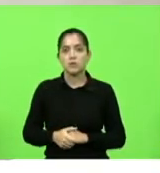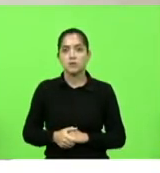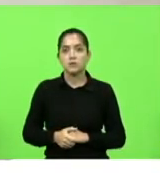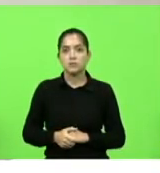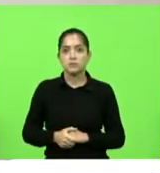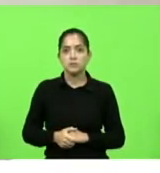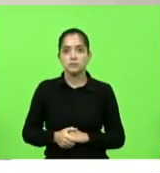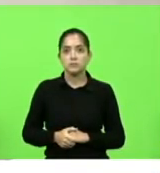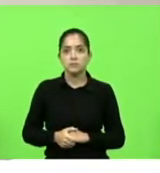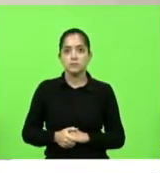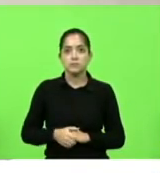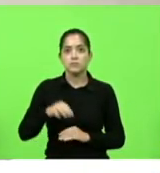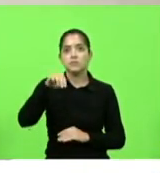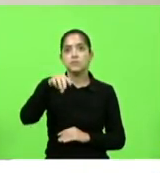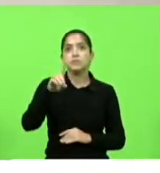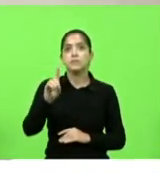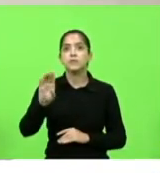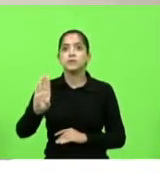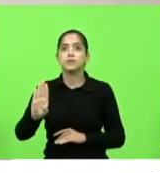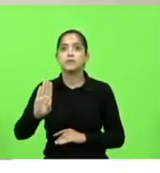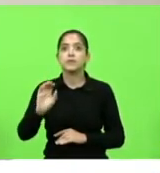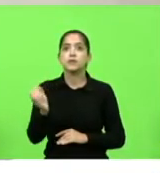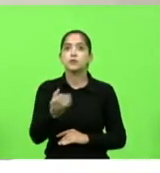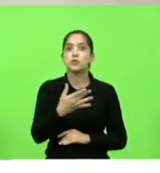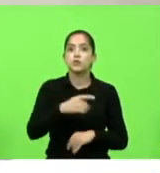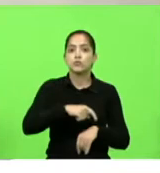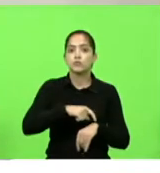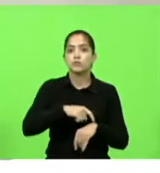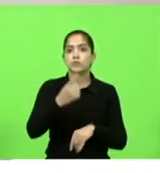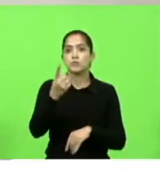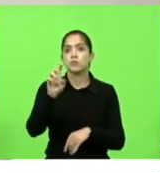Bloco MDB, Partido Novo, 15 minutos.